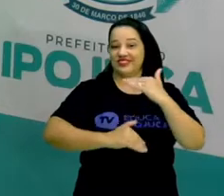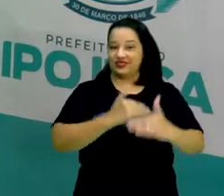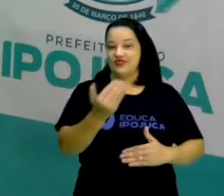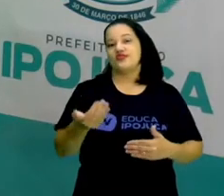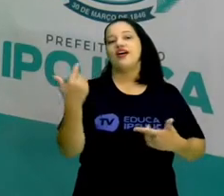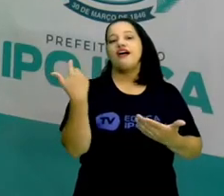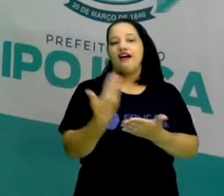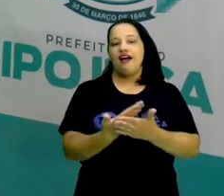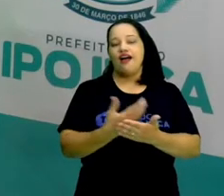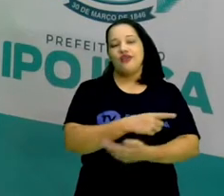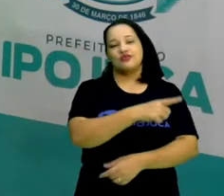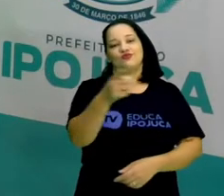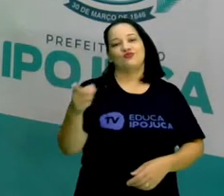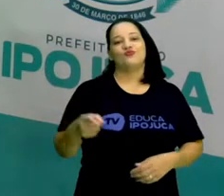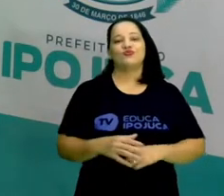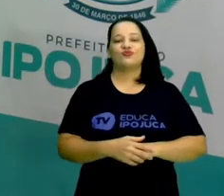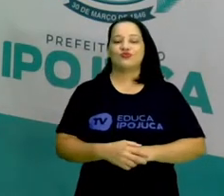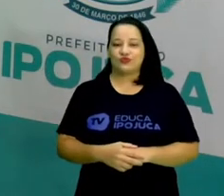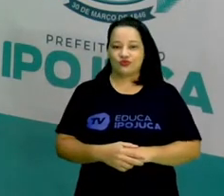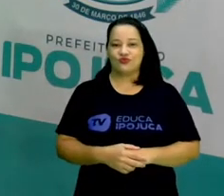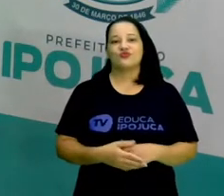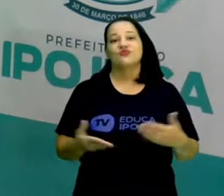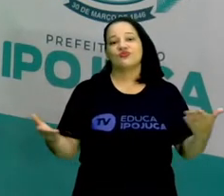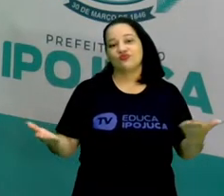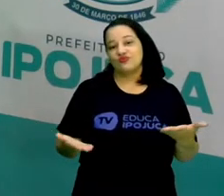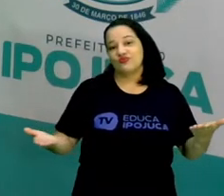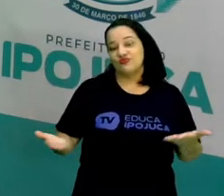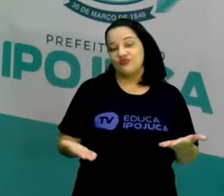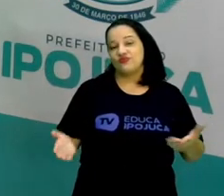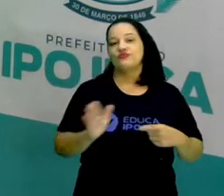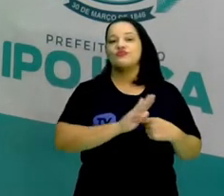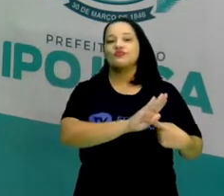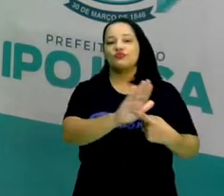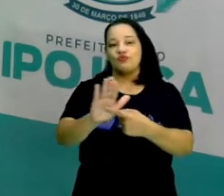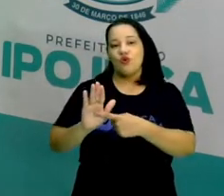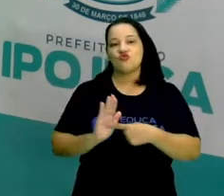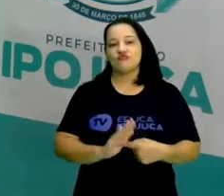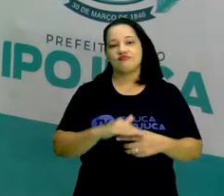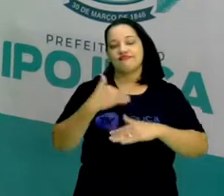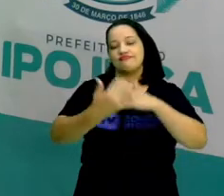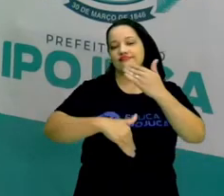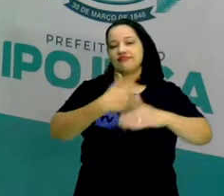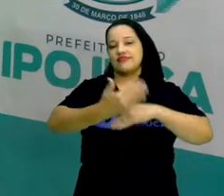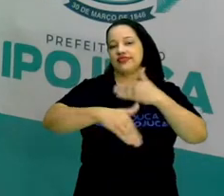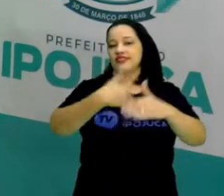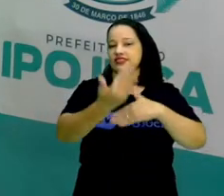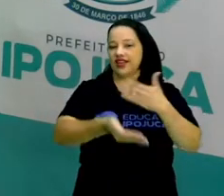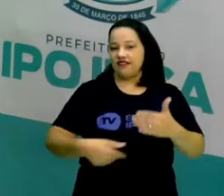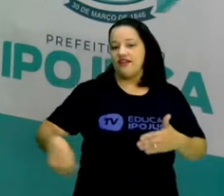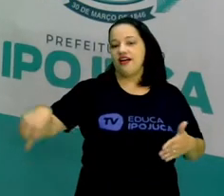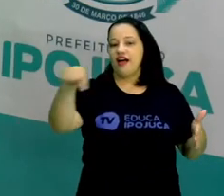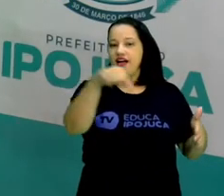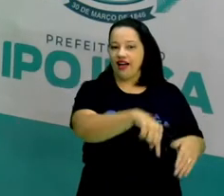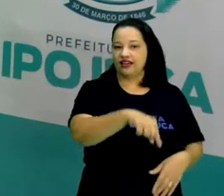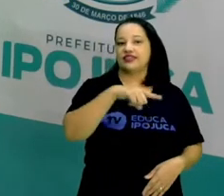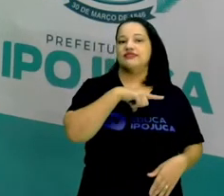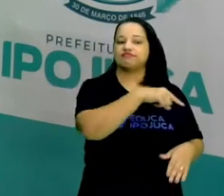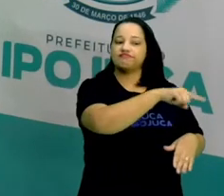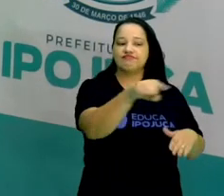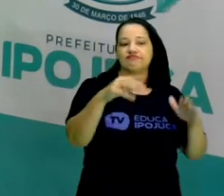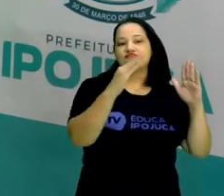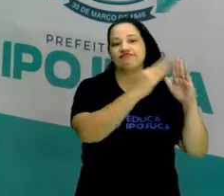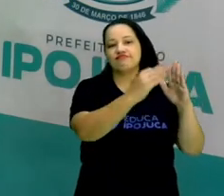aulas para vocês. É o nosso momento de mostrar que os avanços estão chegando na casa de vocês.